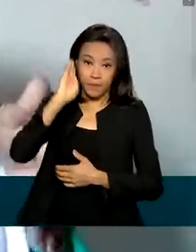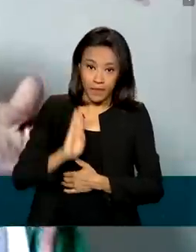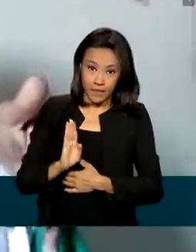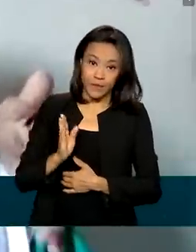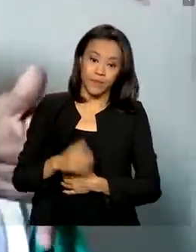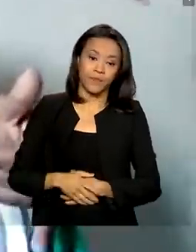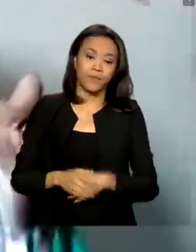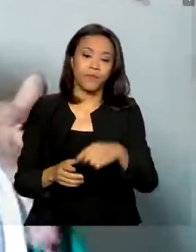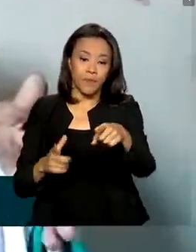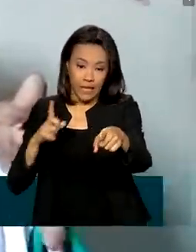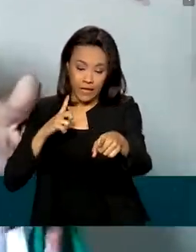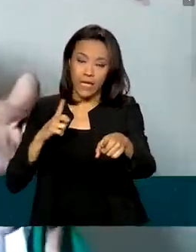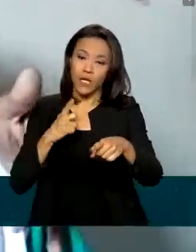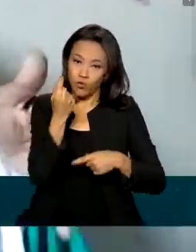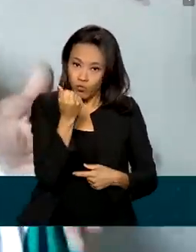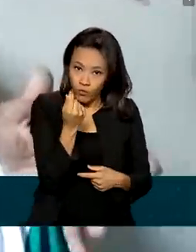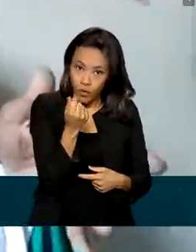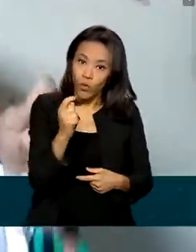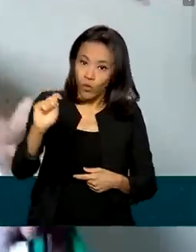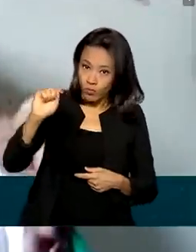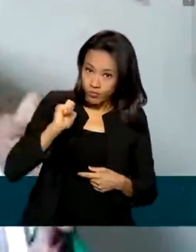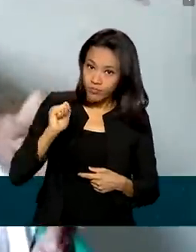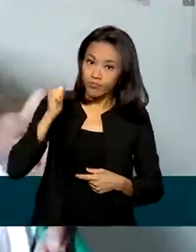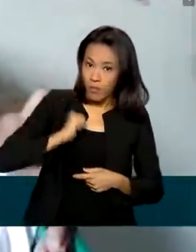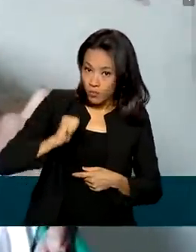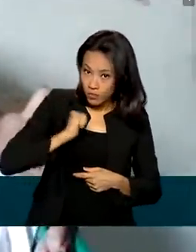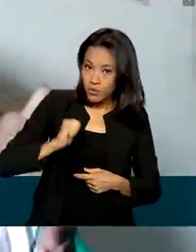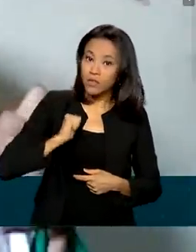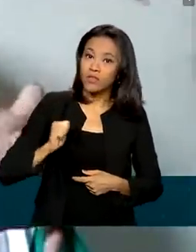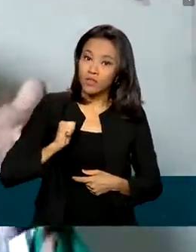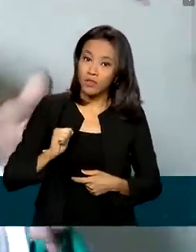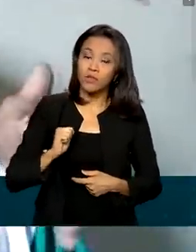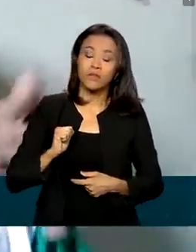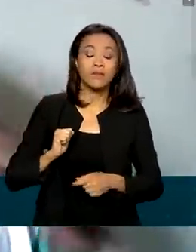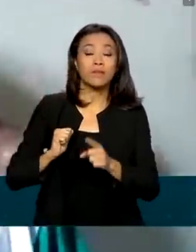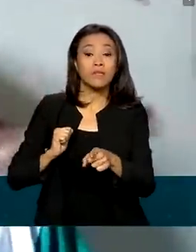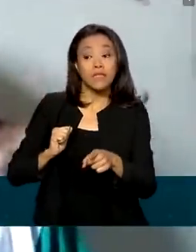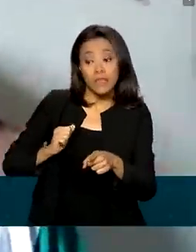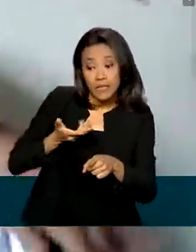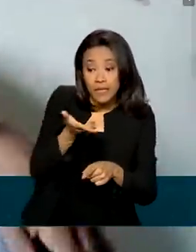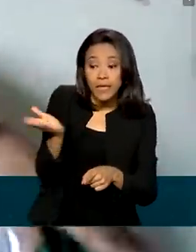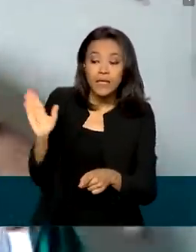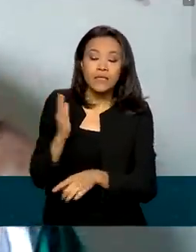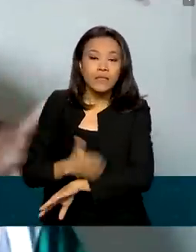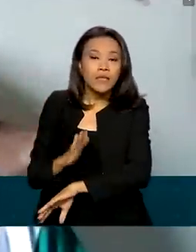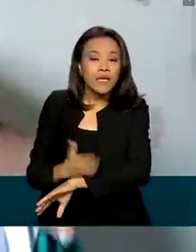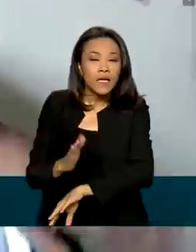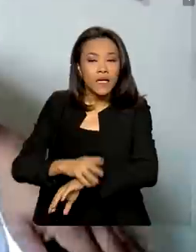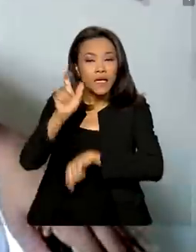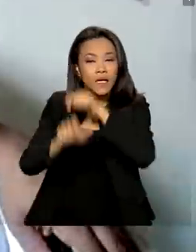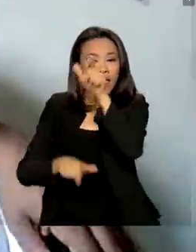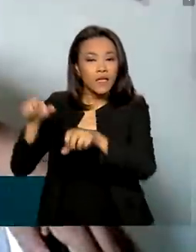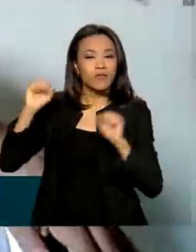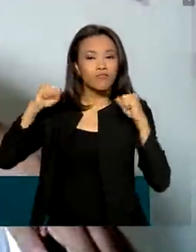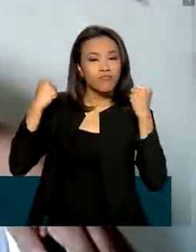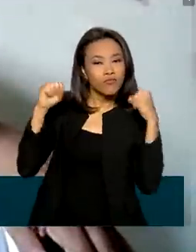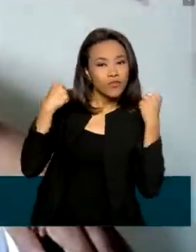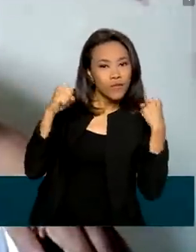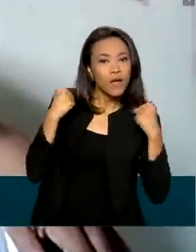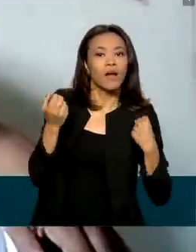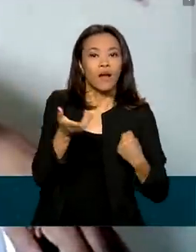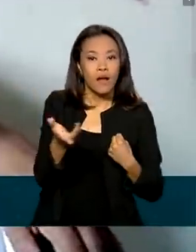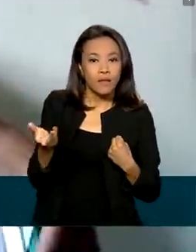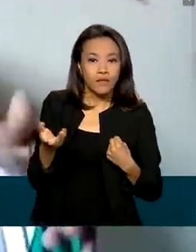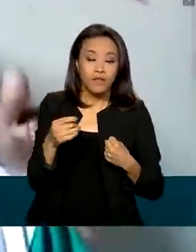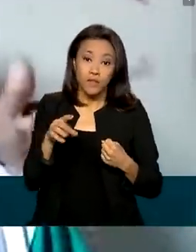valor para eles, para os bolsistas, e eles praticam atividade. Todo mês tem atividade para eles estarem